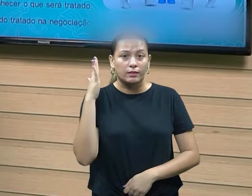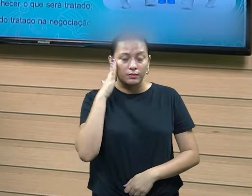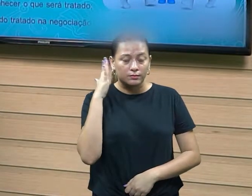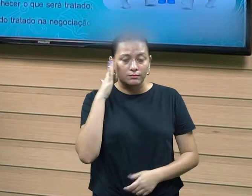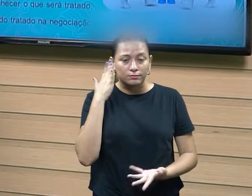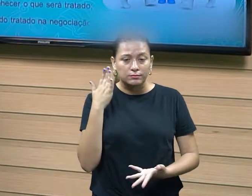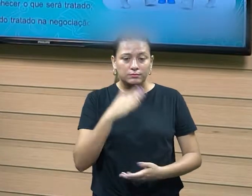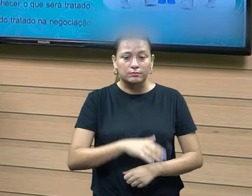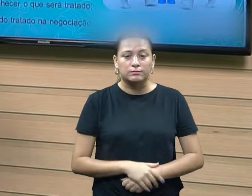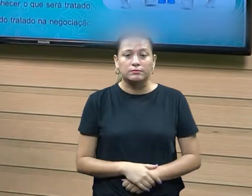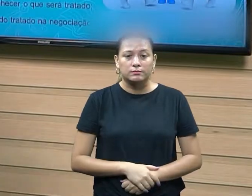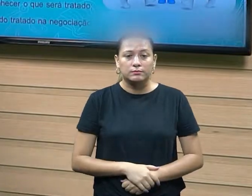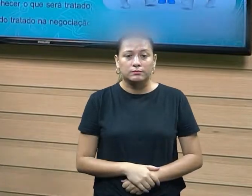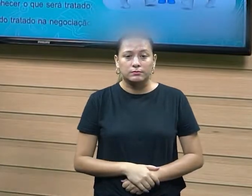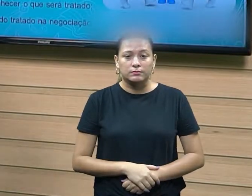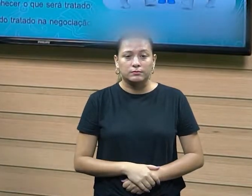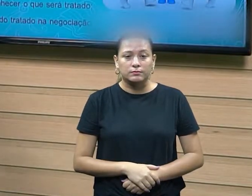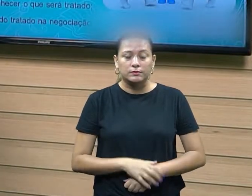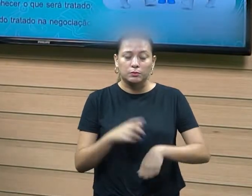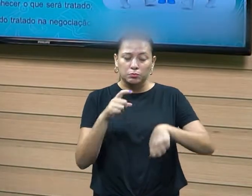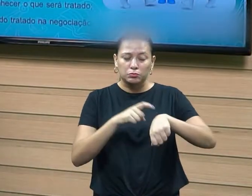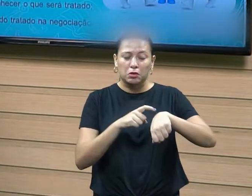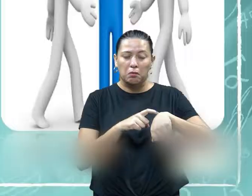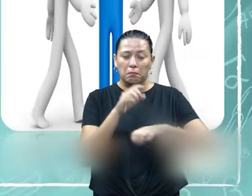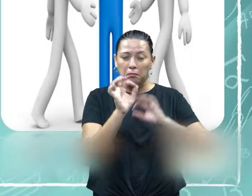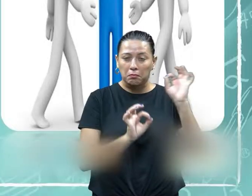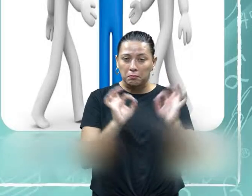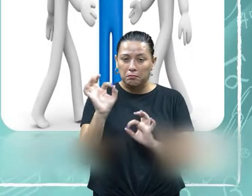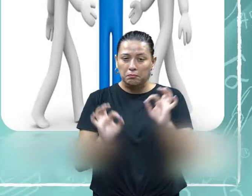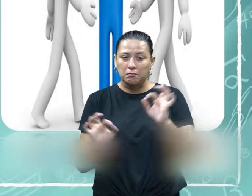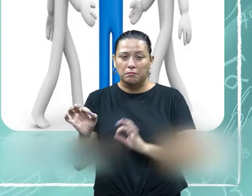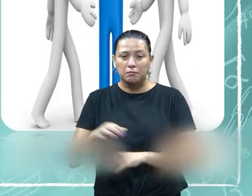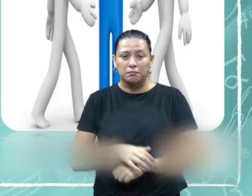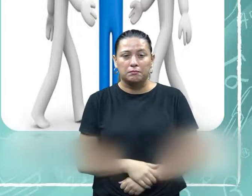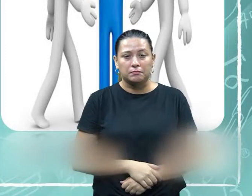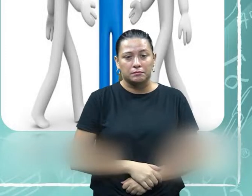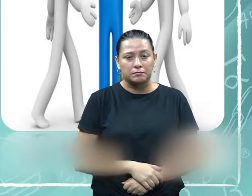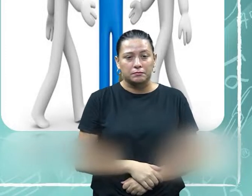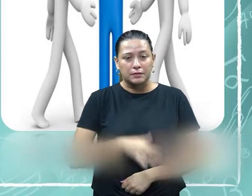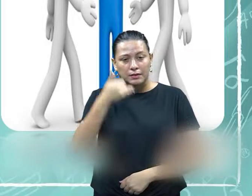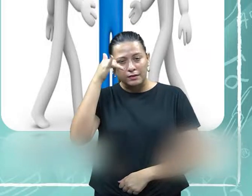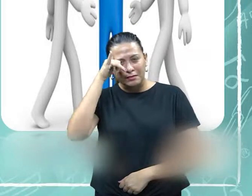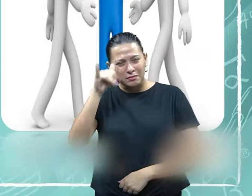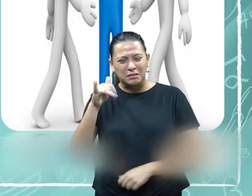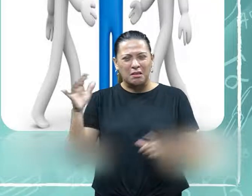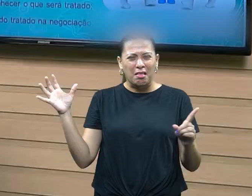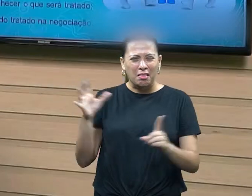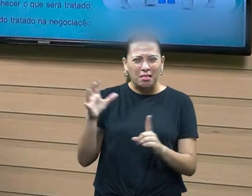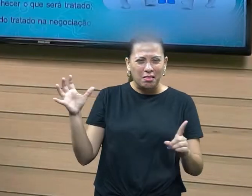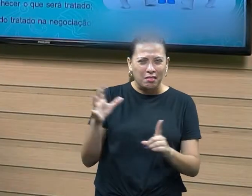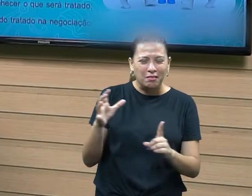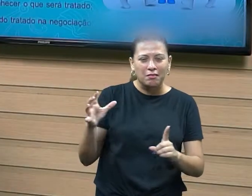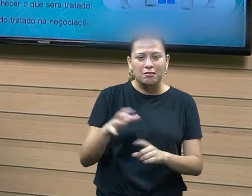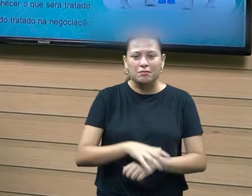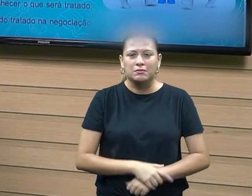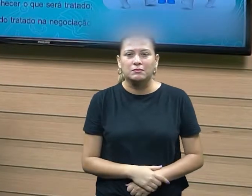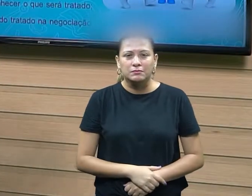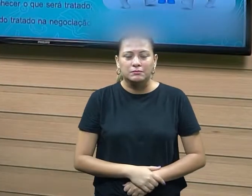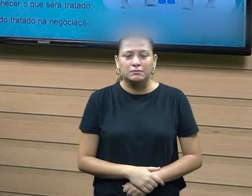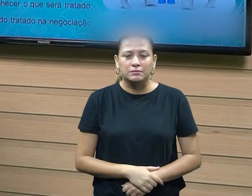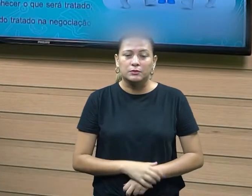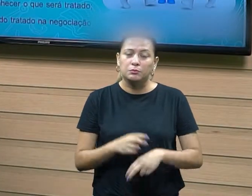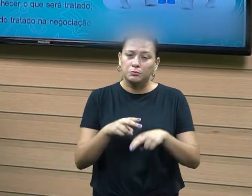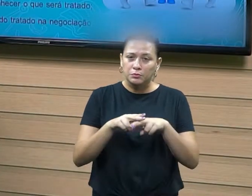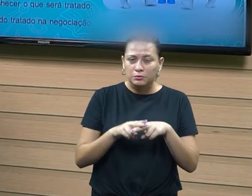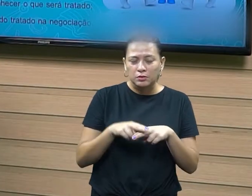saber com clareza estar gerenciando esse tempo. Evitar que haja interrupção, então, quando, por isso que quando